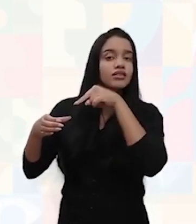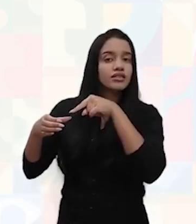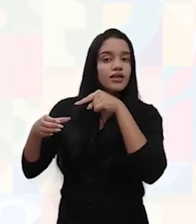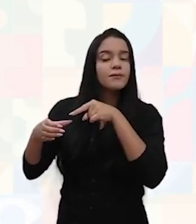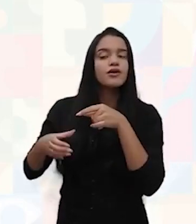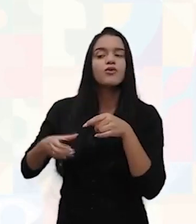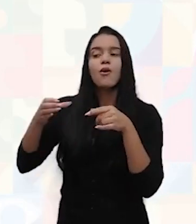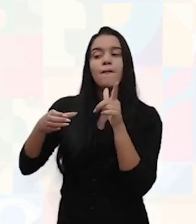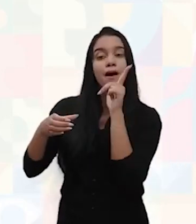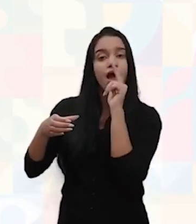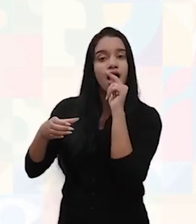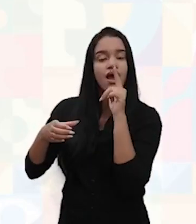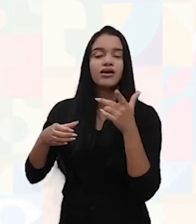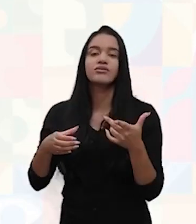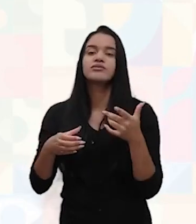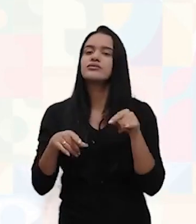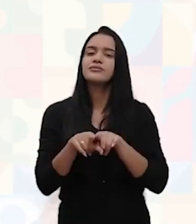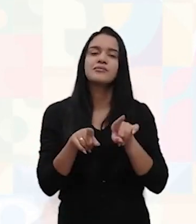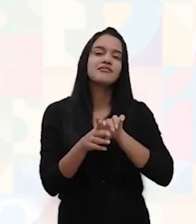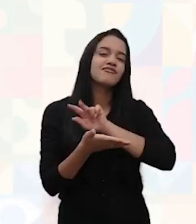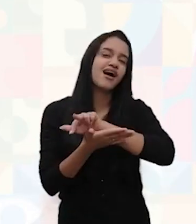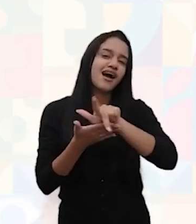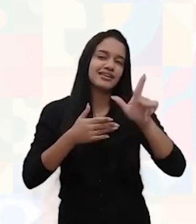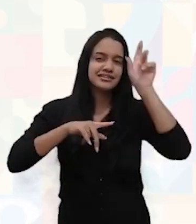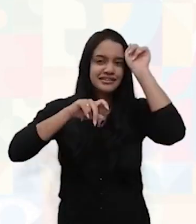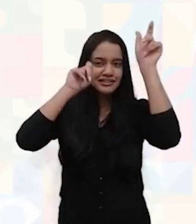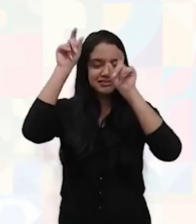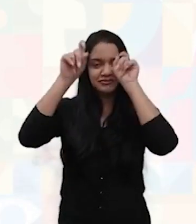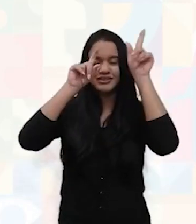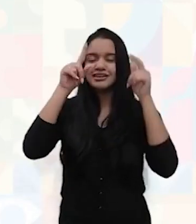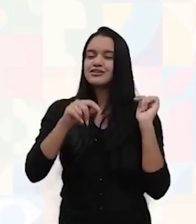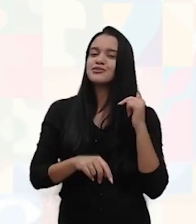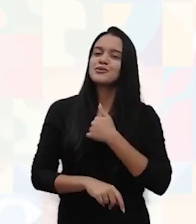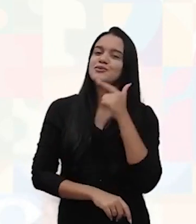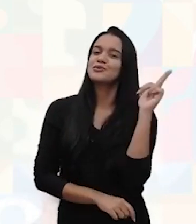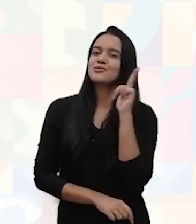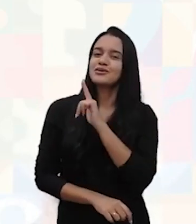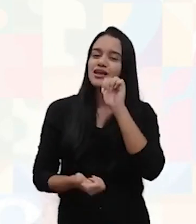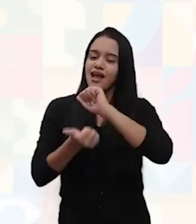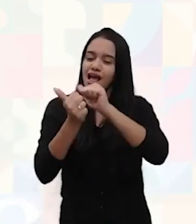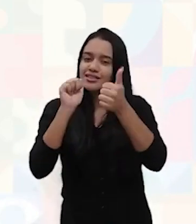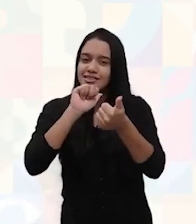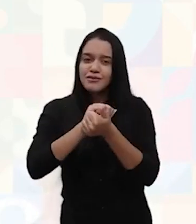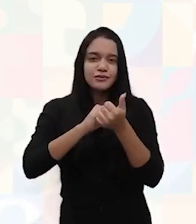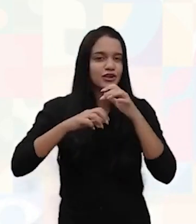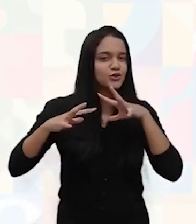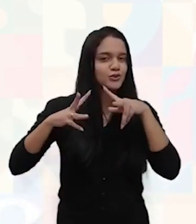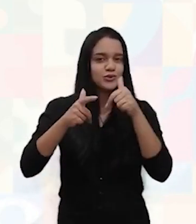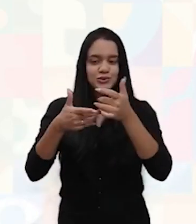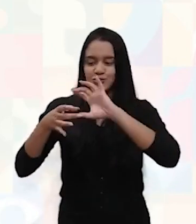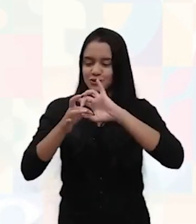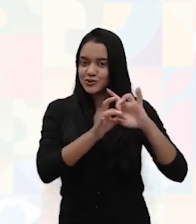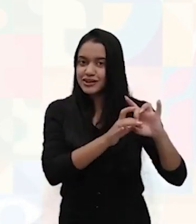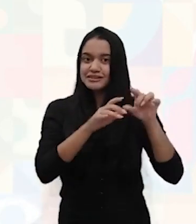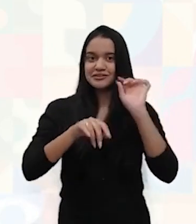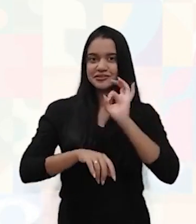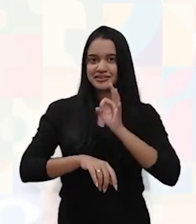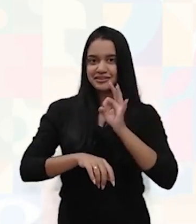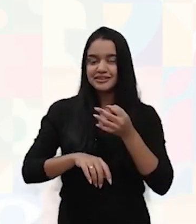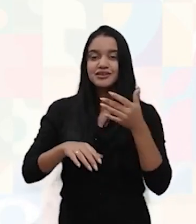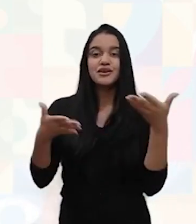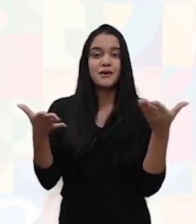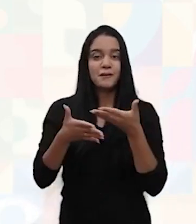Então, ou seja, nós temos uma série de criatividades, né? E que a gente consegue adequar e adaptar em todos os contextos. Em se tratando de